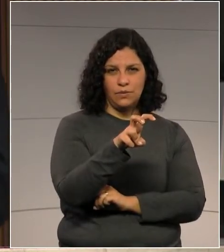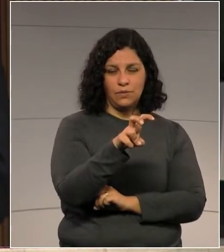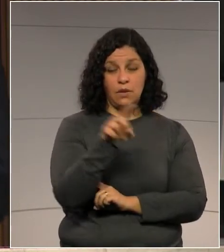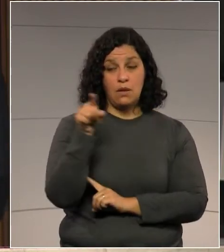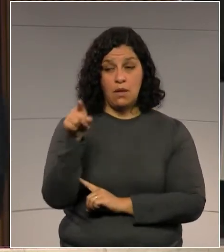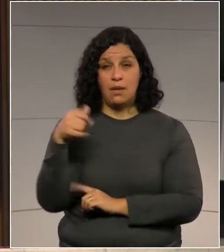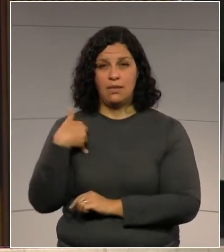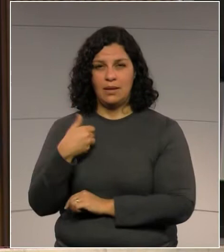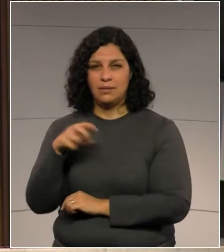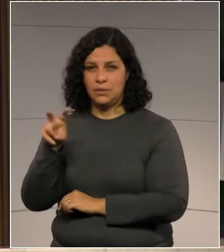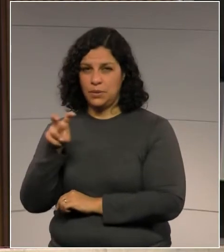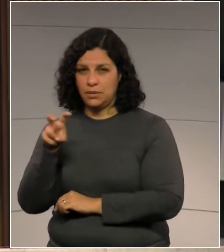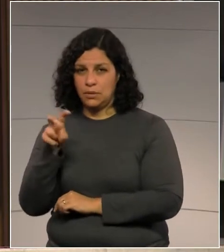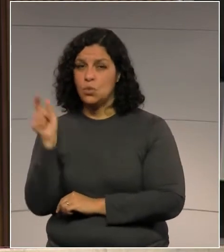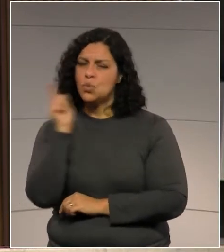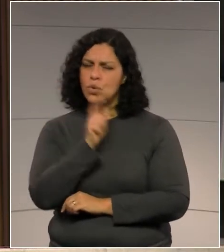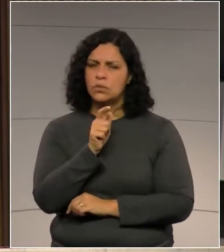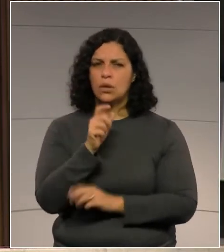Mas, se ultrapassar...